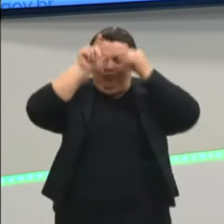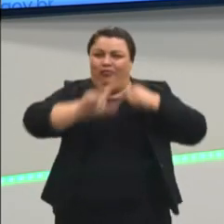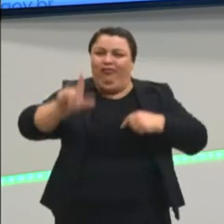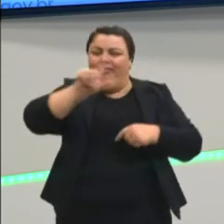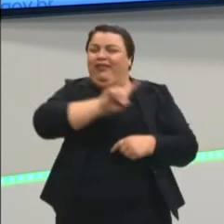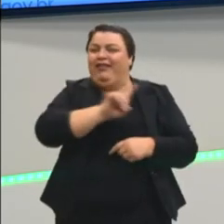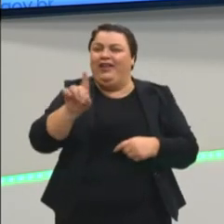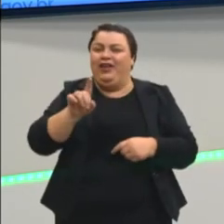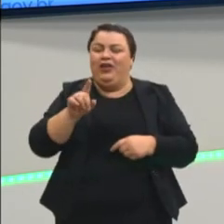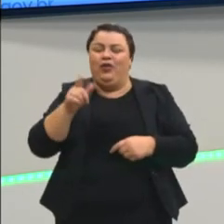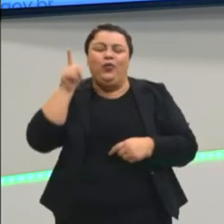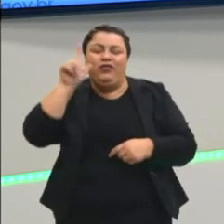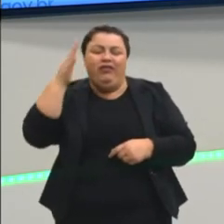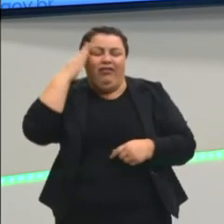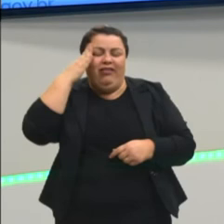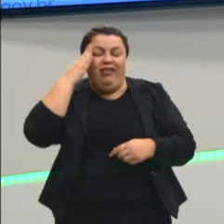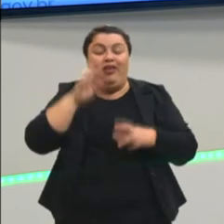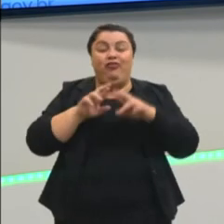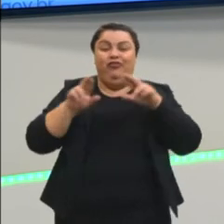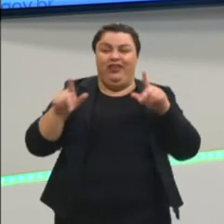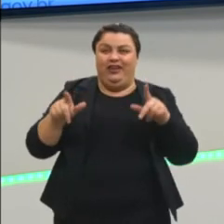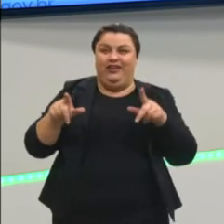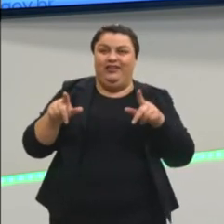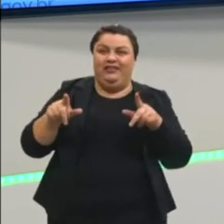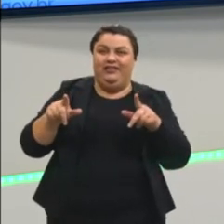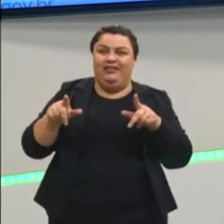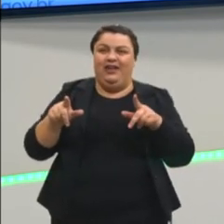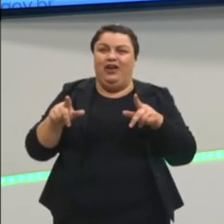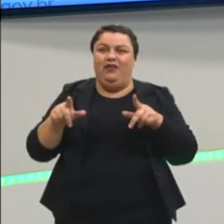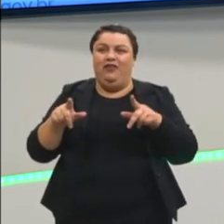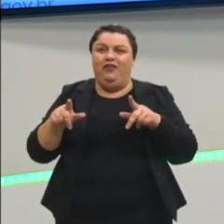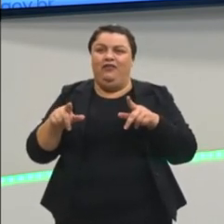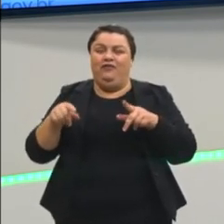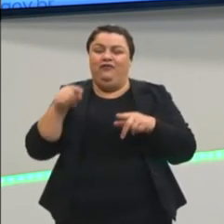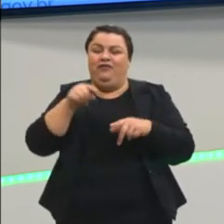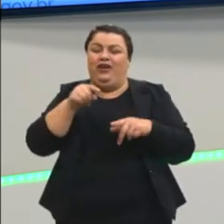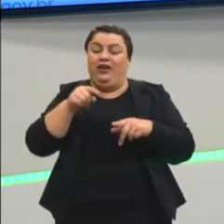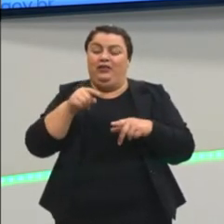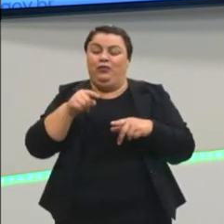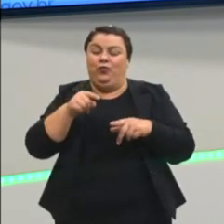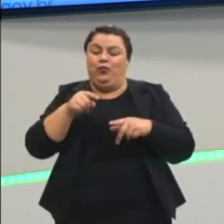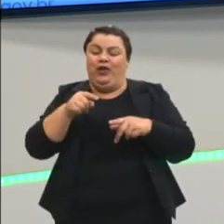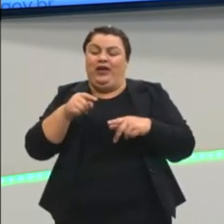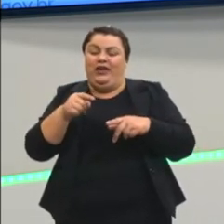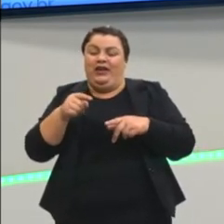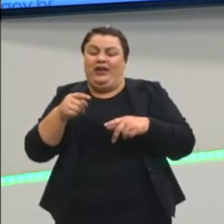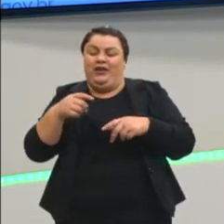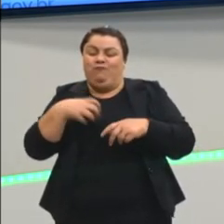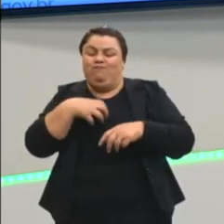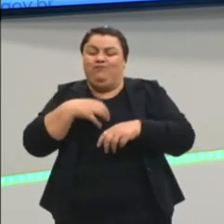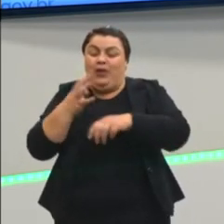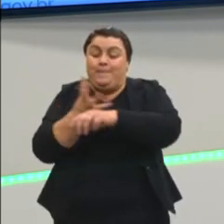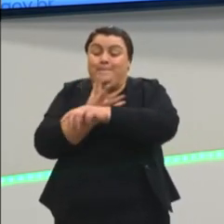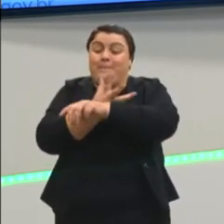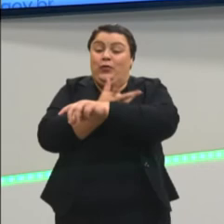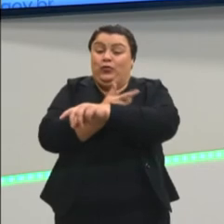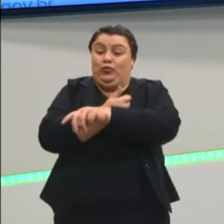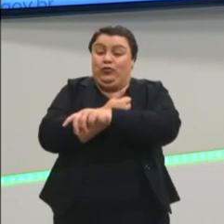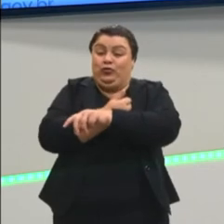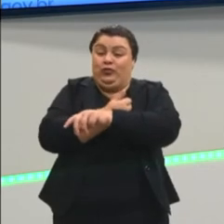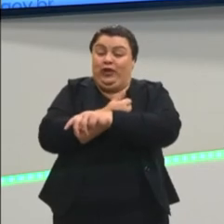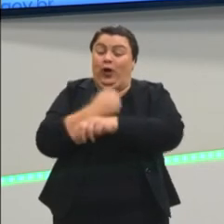ali um texto que vai tratar muito mais com o aspecto emocional do leitor, muito mais com o aspecto